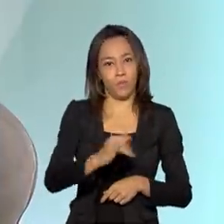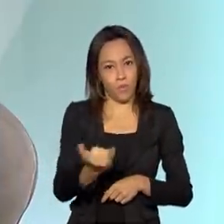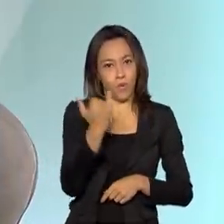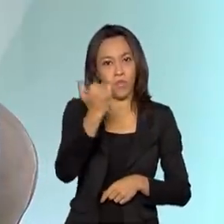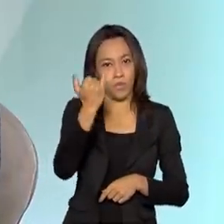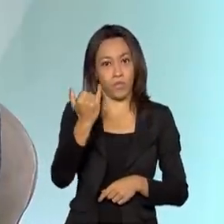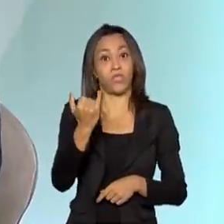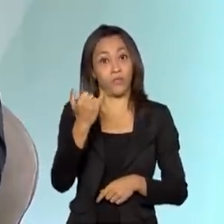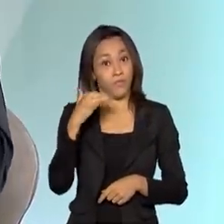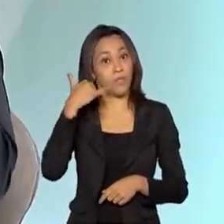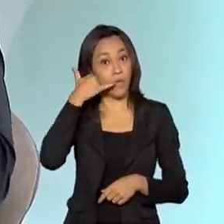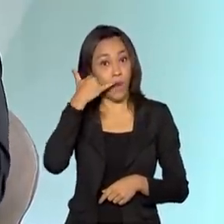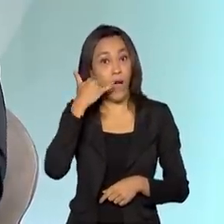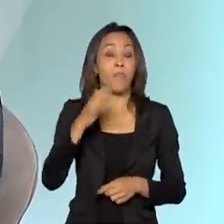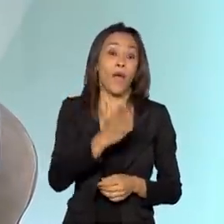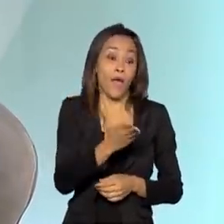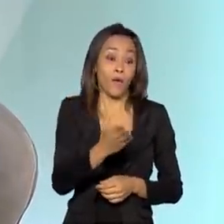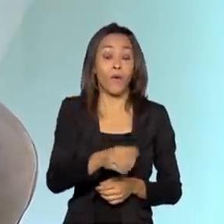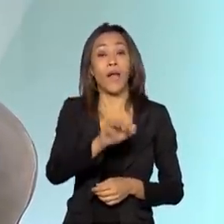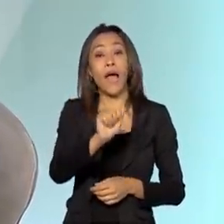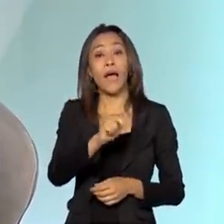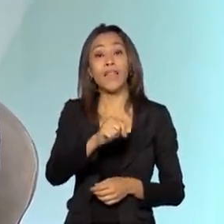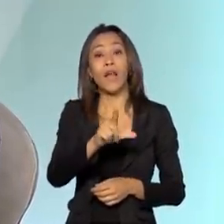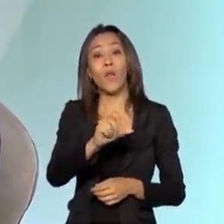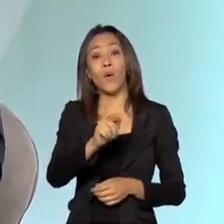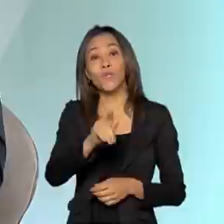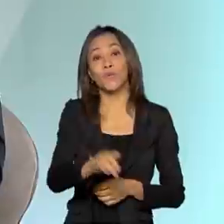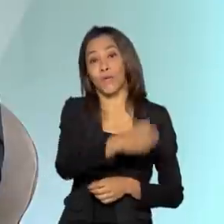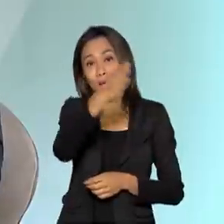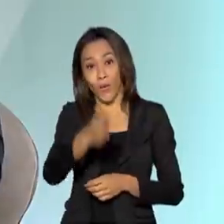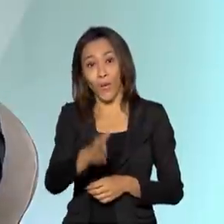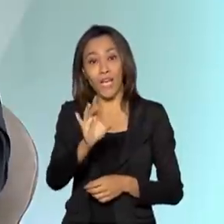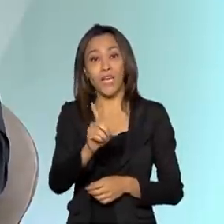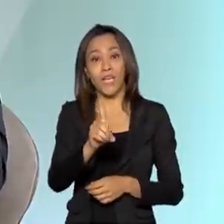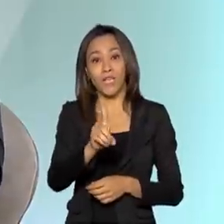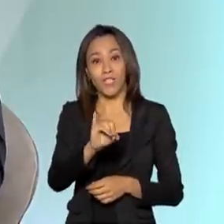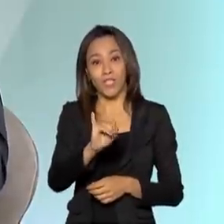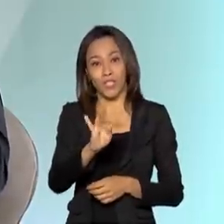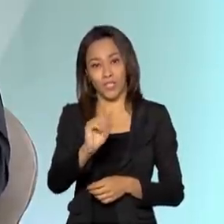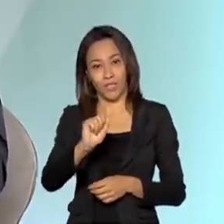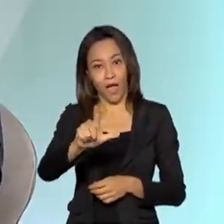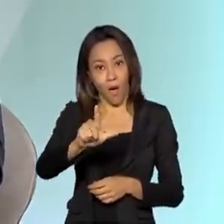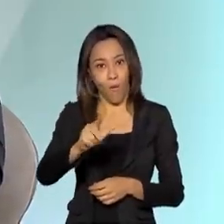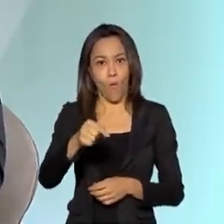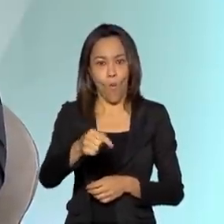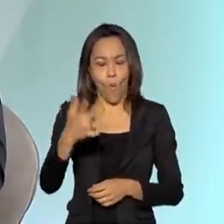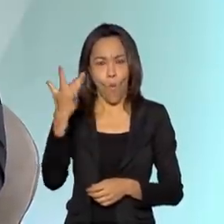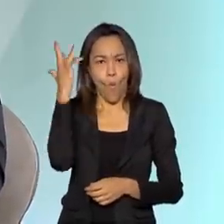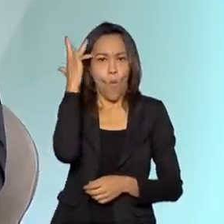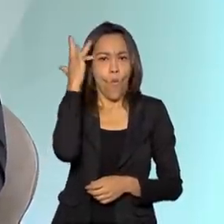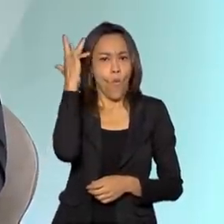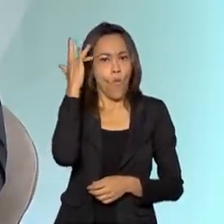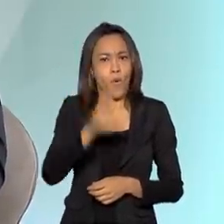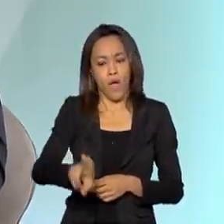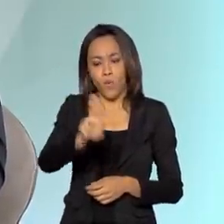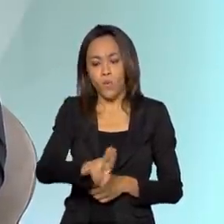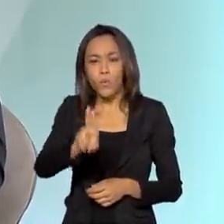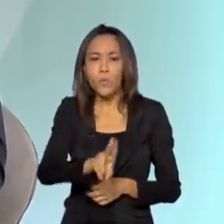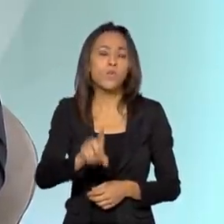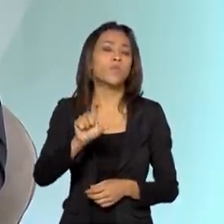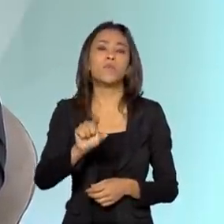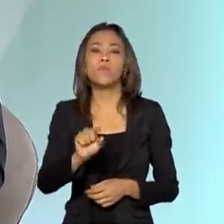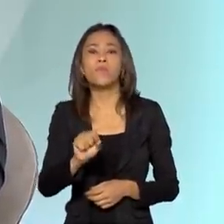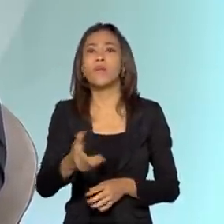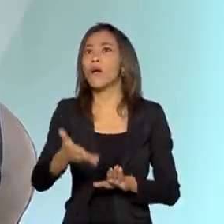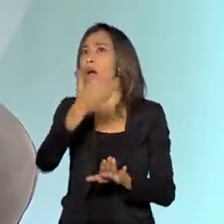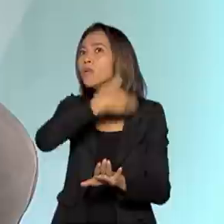conectividade das pessoas, ela saiu do analógico para o digital. E aí, no digital, você evoluiu para aplicações digitais até